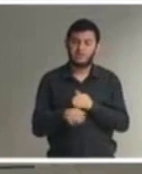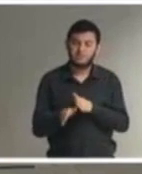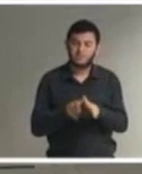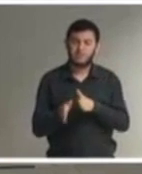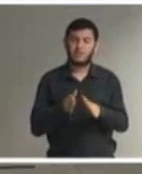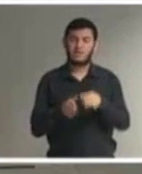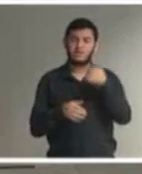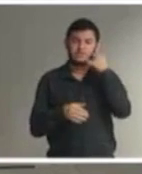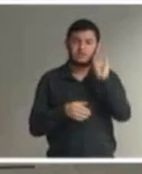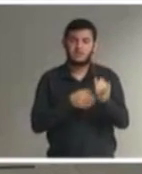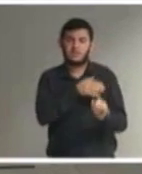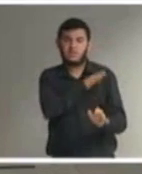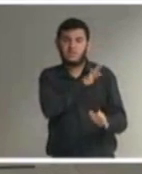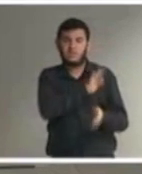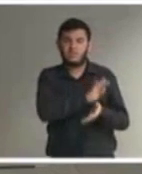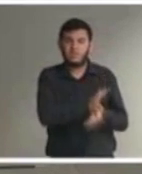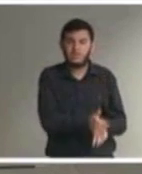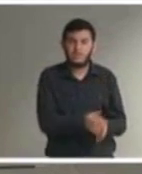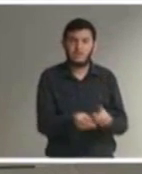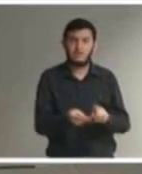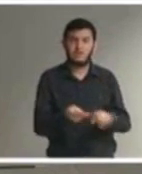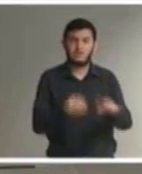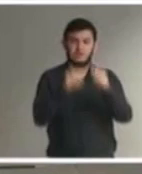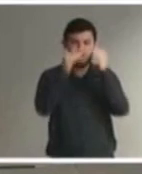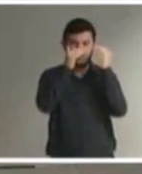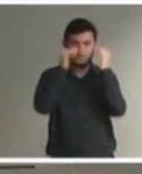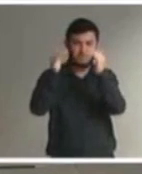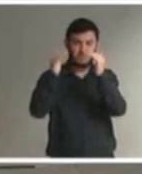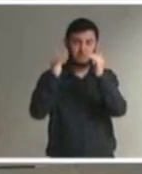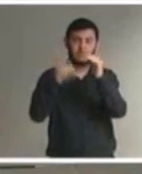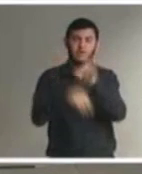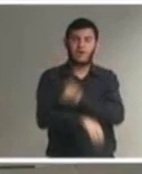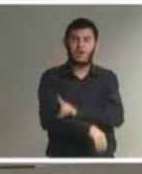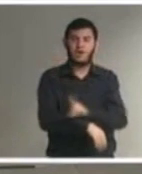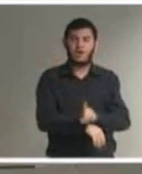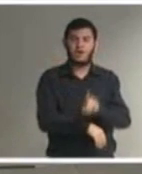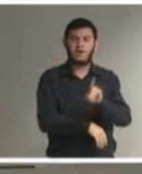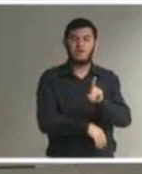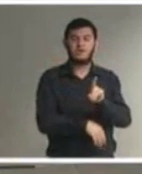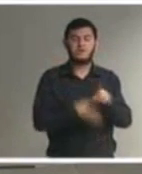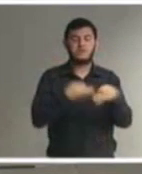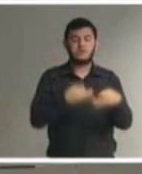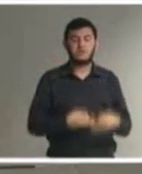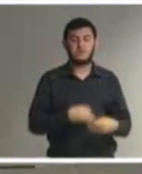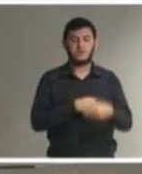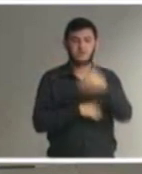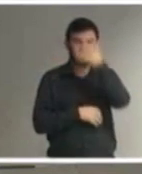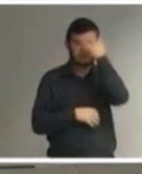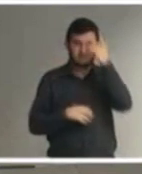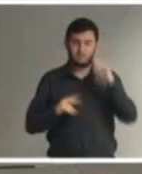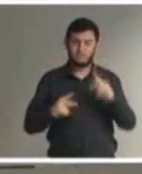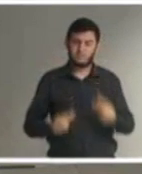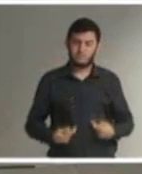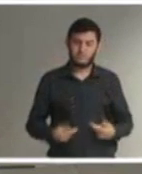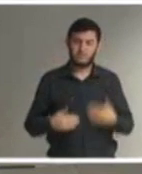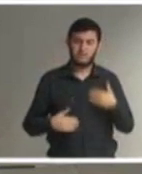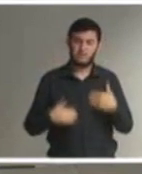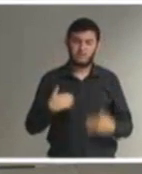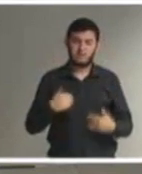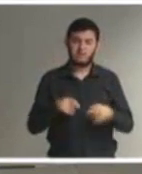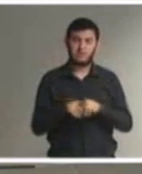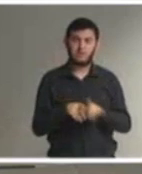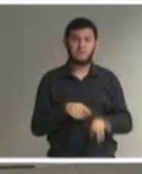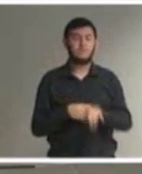o respeito pela dignidade da pessoa humana não é digno haver criança haver